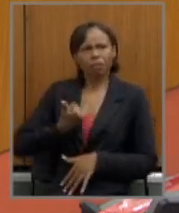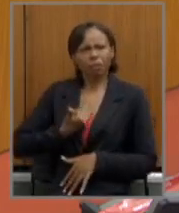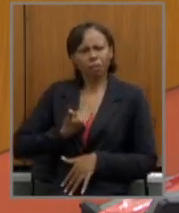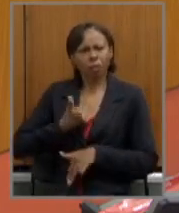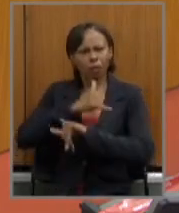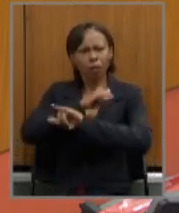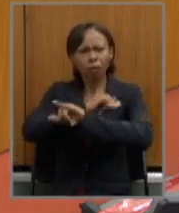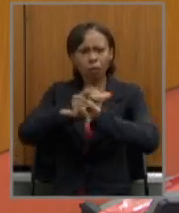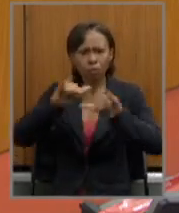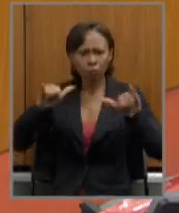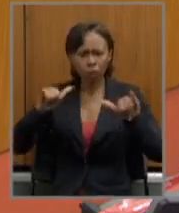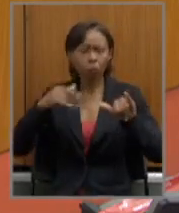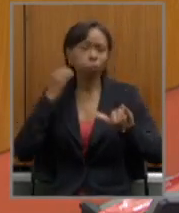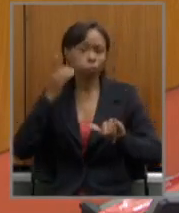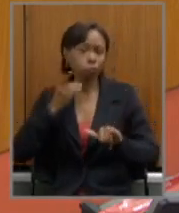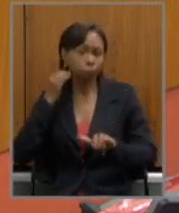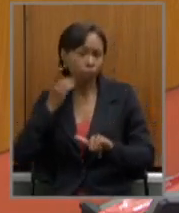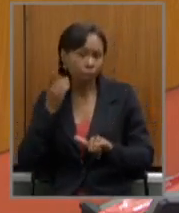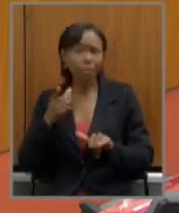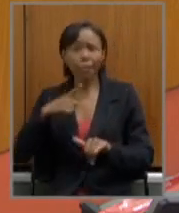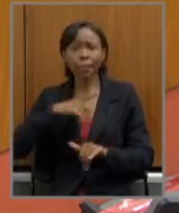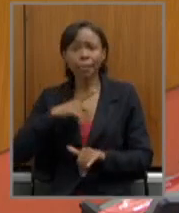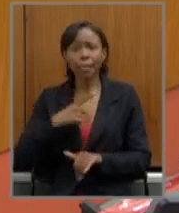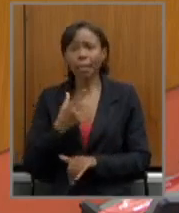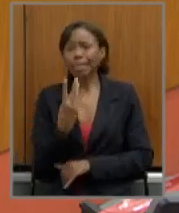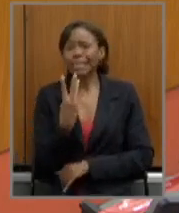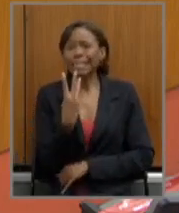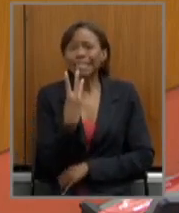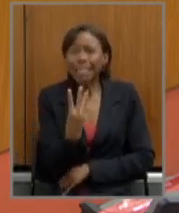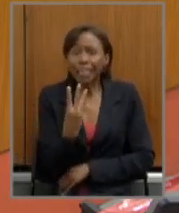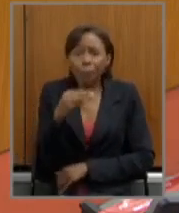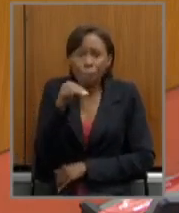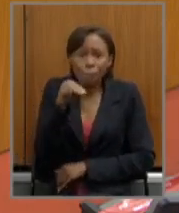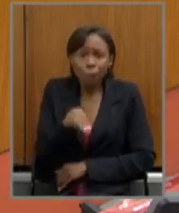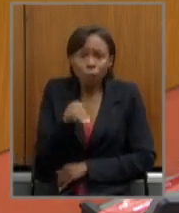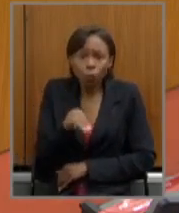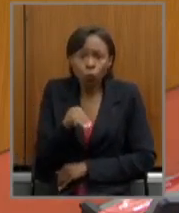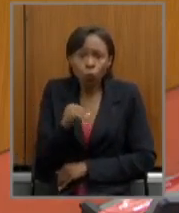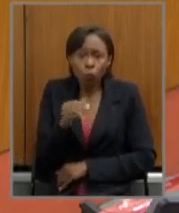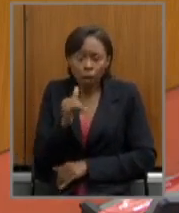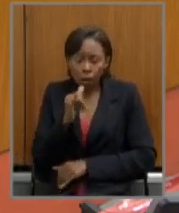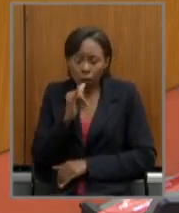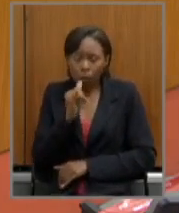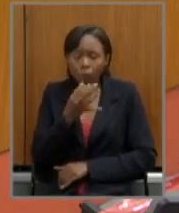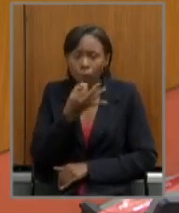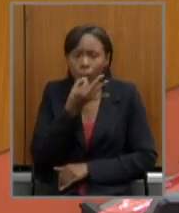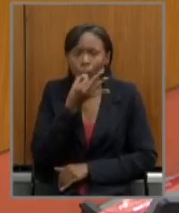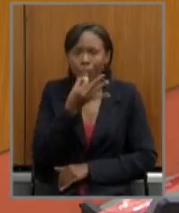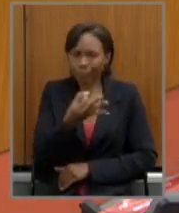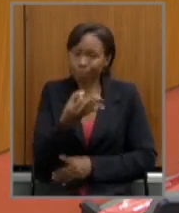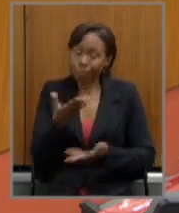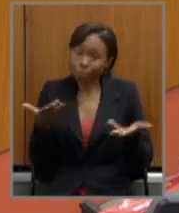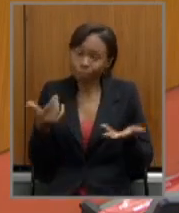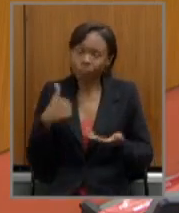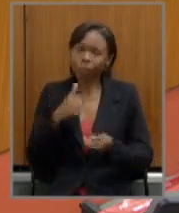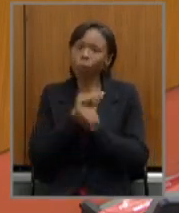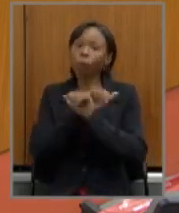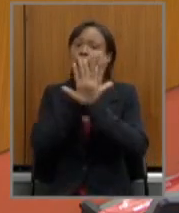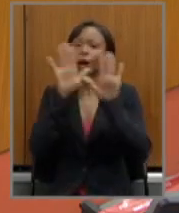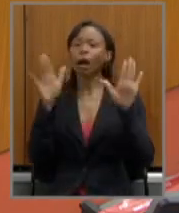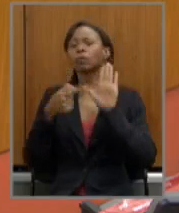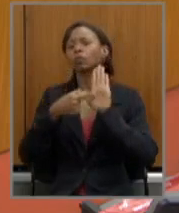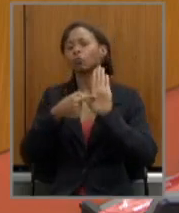e informa a todos os deputados e deputadas que temos três minutos para intervenção eu quero deixar claro aqui presidente